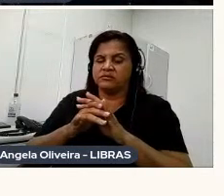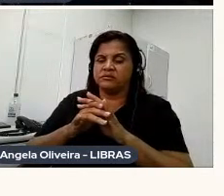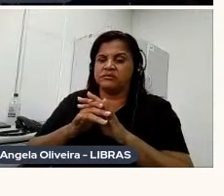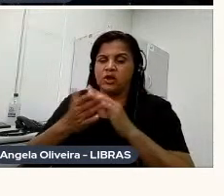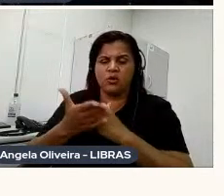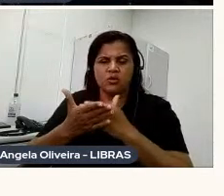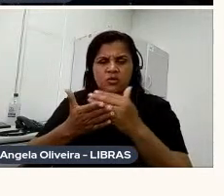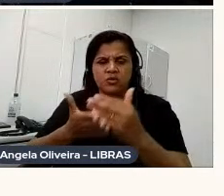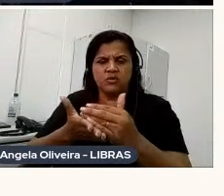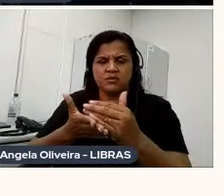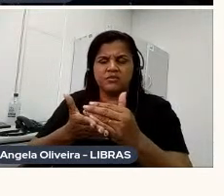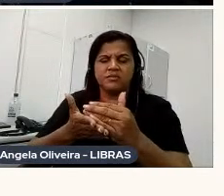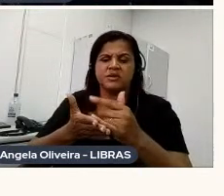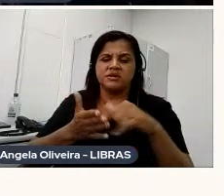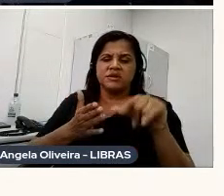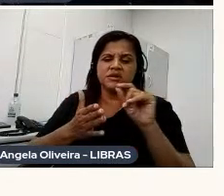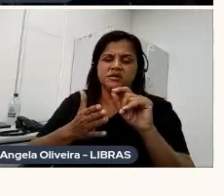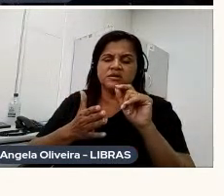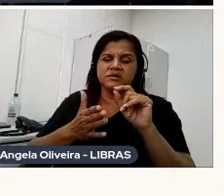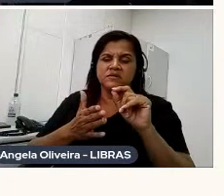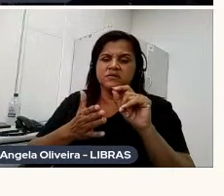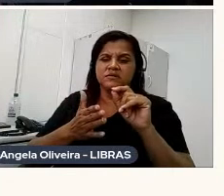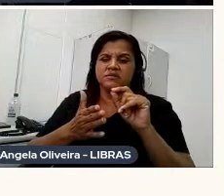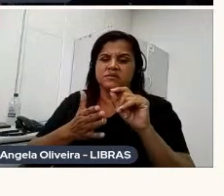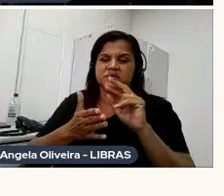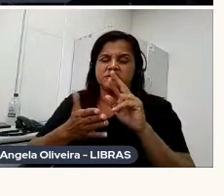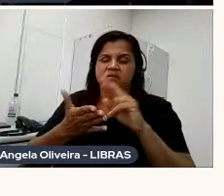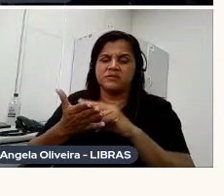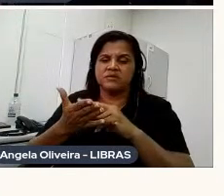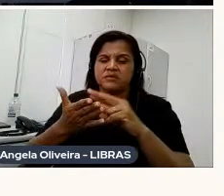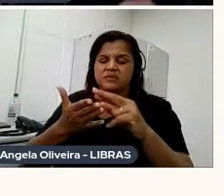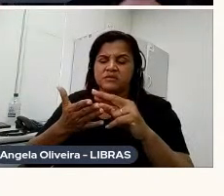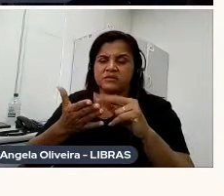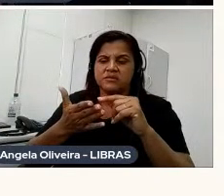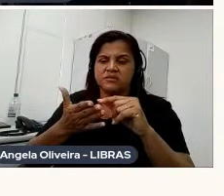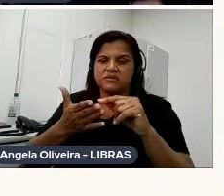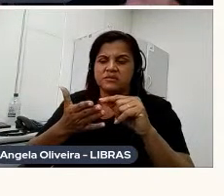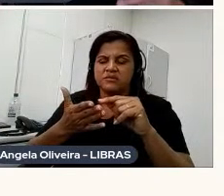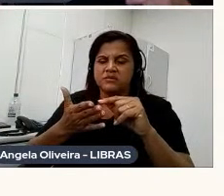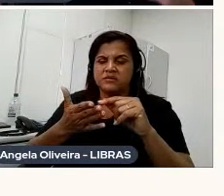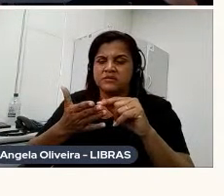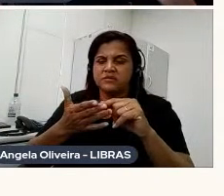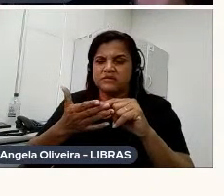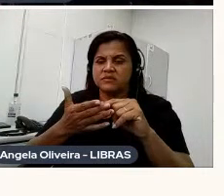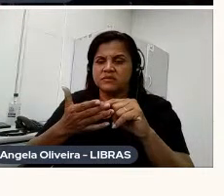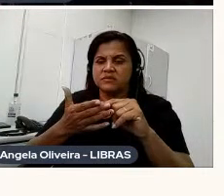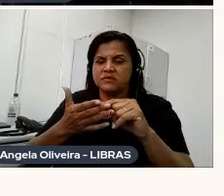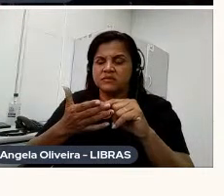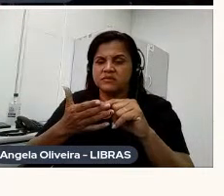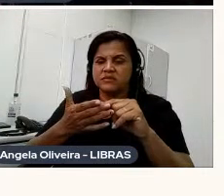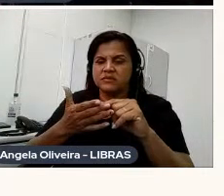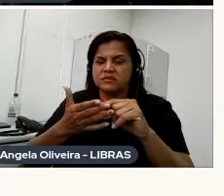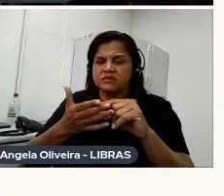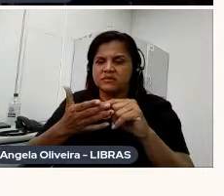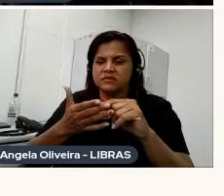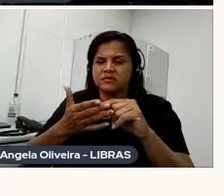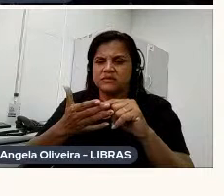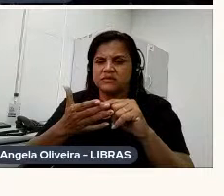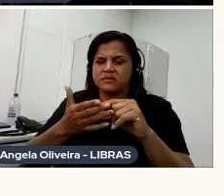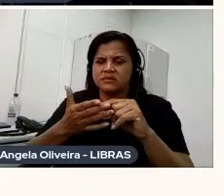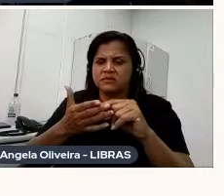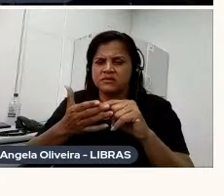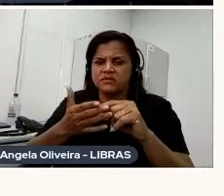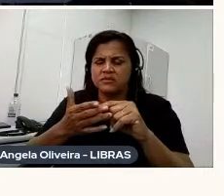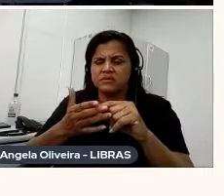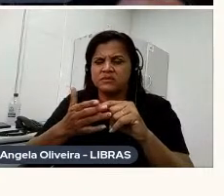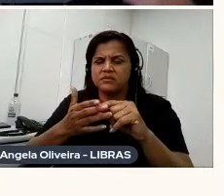fazer entrevistas com pessoas ligadas ao Angeli, né, tipo o Toninho Mendes, a Márcia, que é a ex